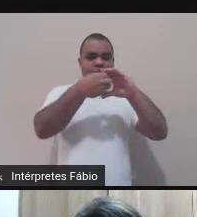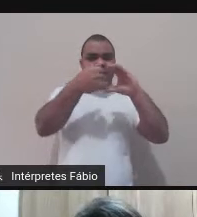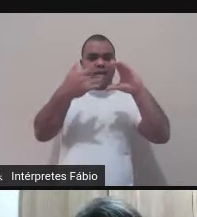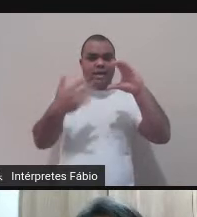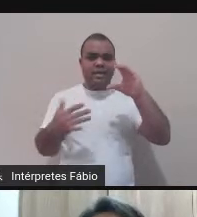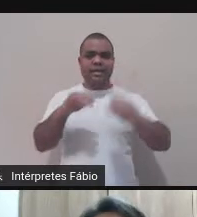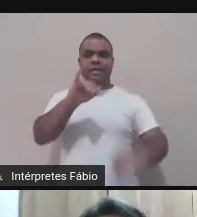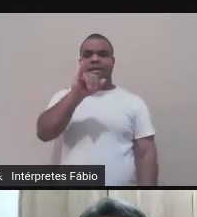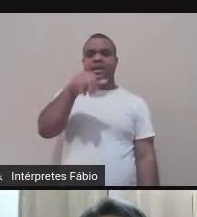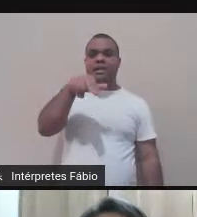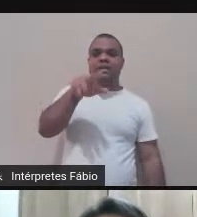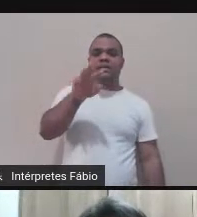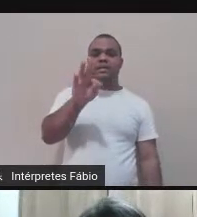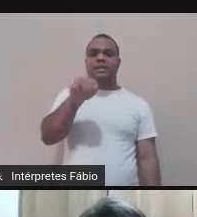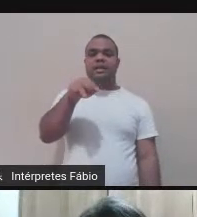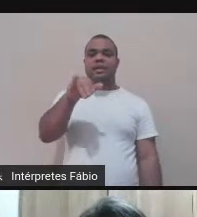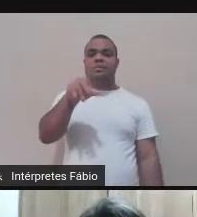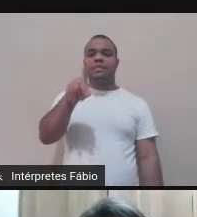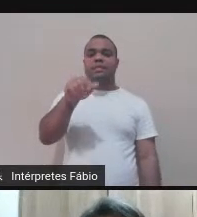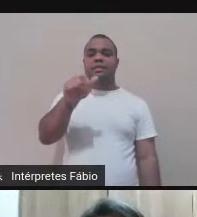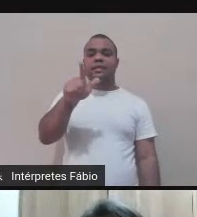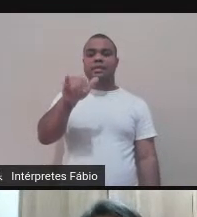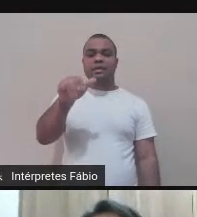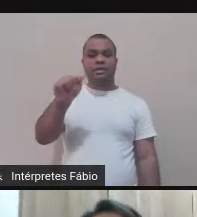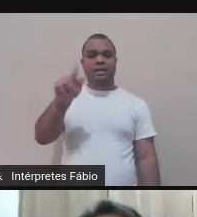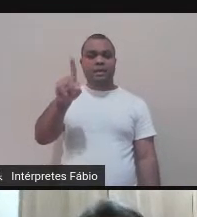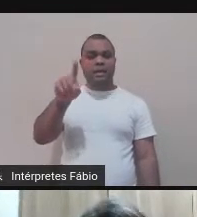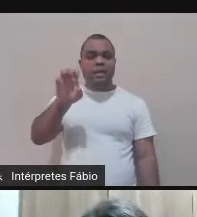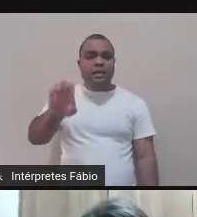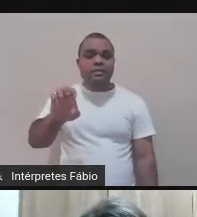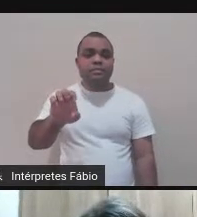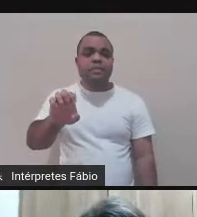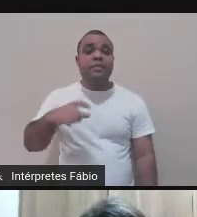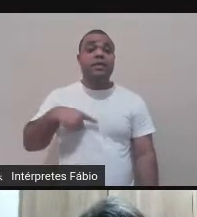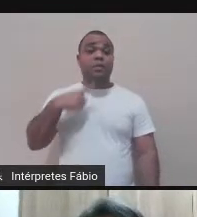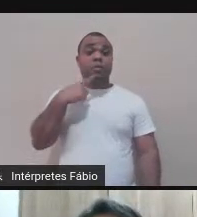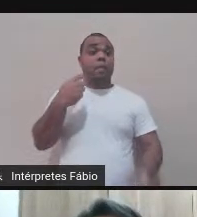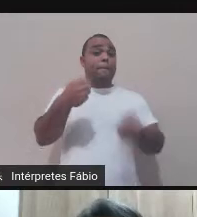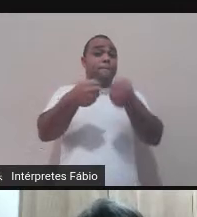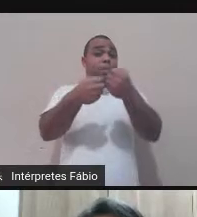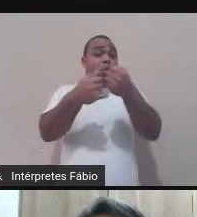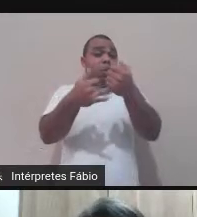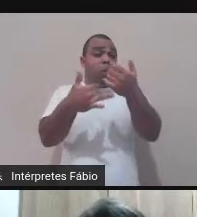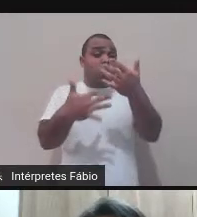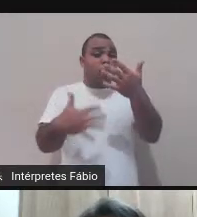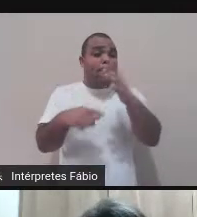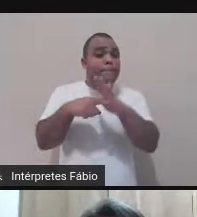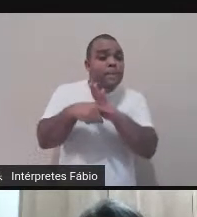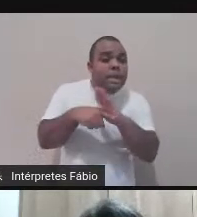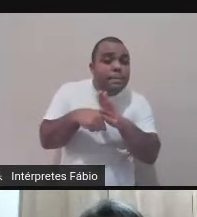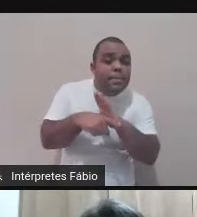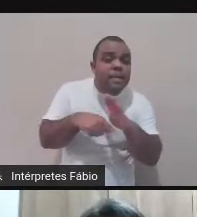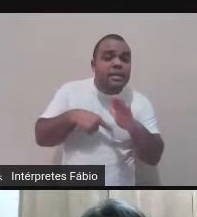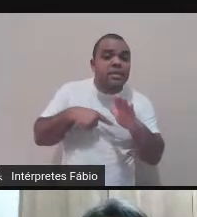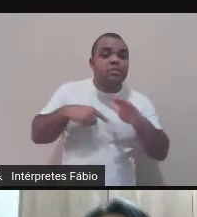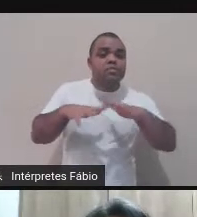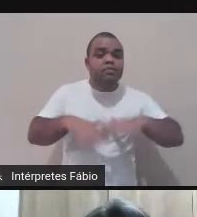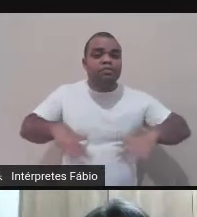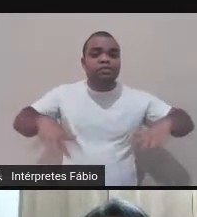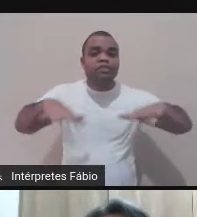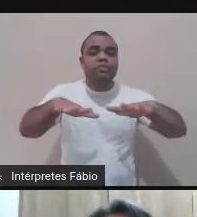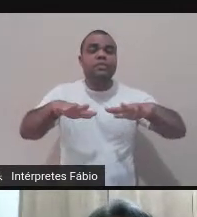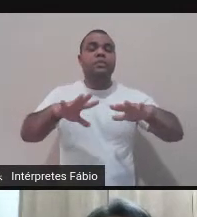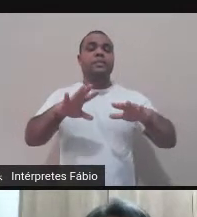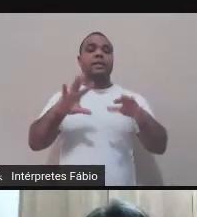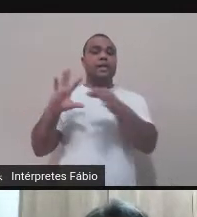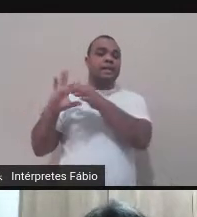intertextualidade e os estudos interácticos. Quem quiser saber mais um pouquinho sobre isso, a Thalita também está lá nos textos que ela vai